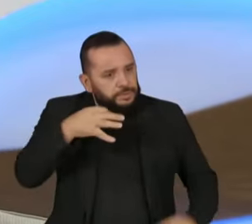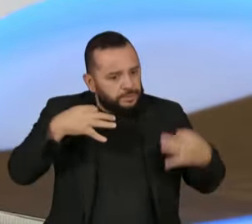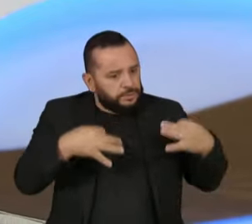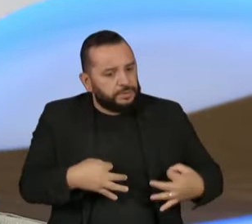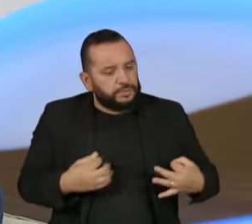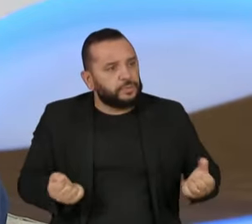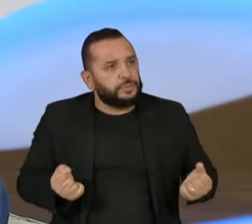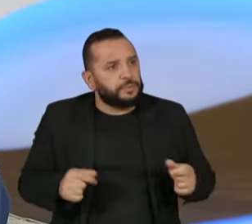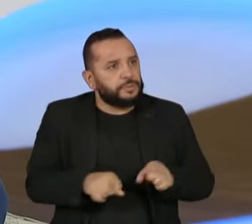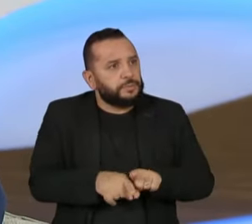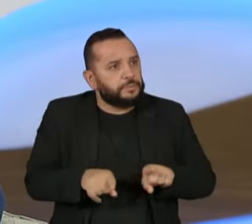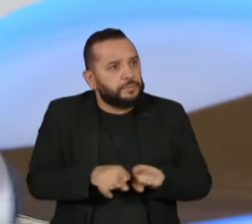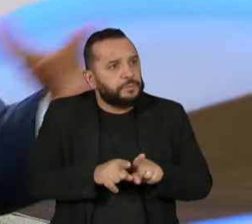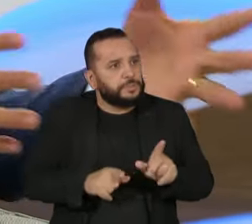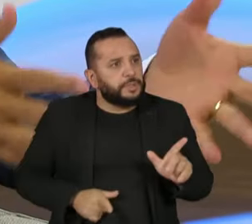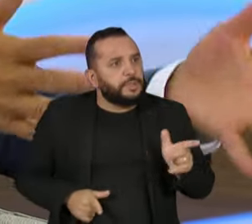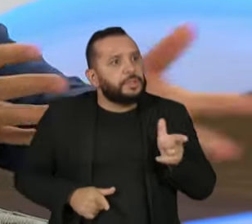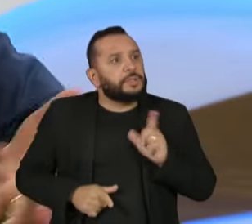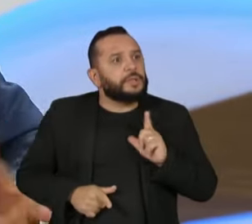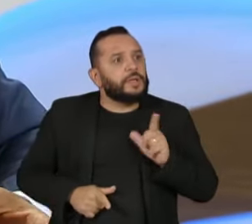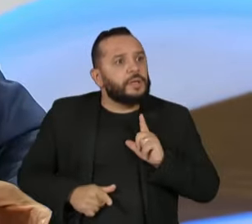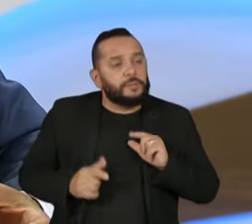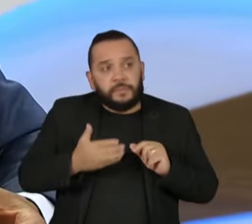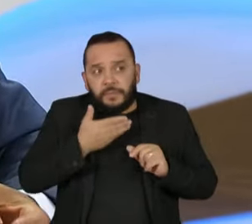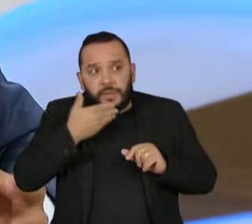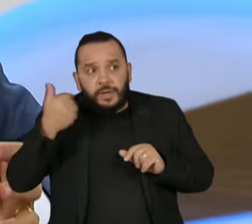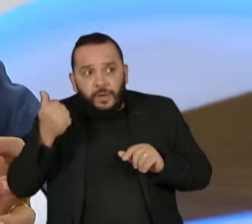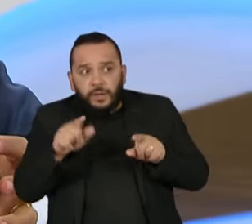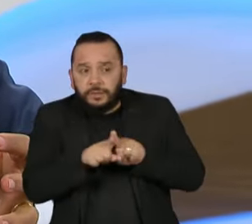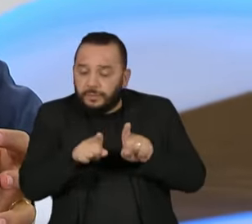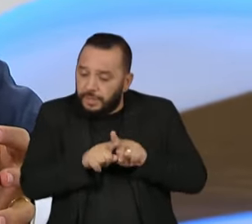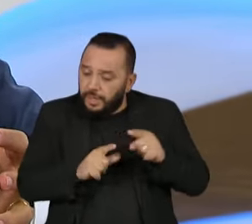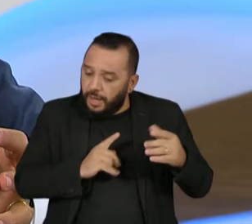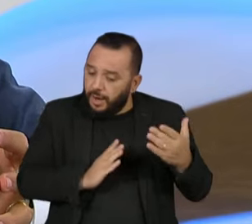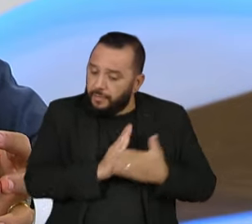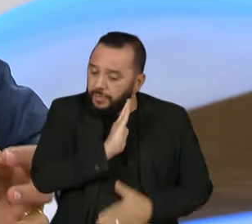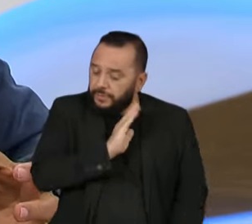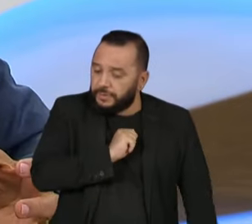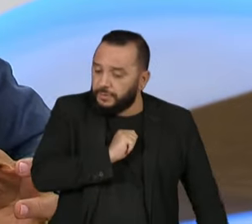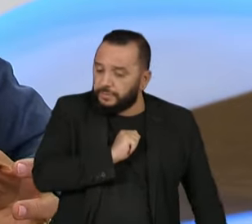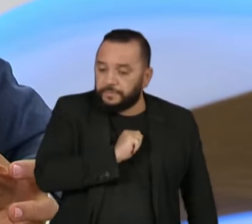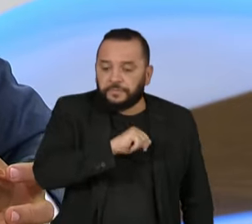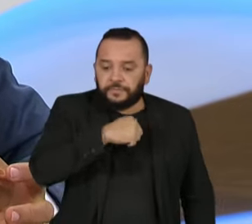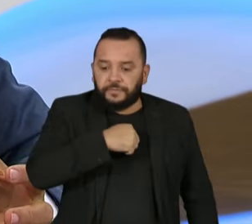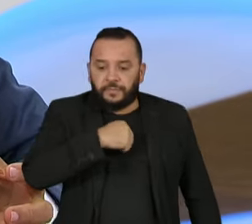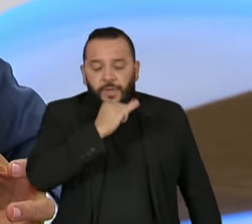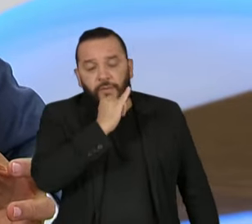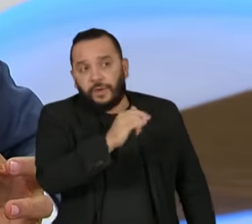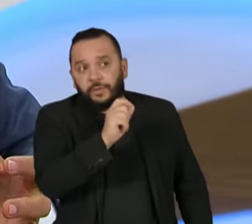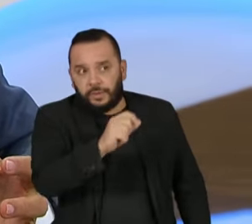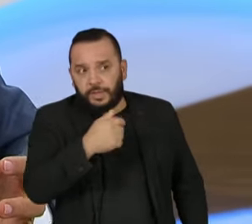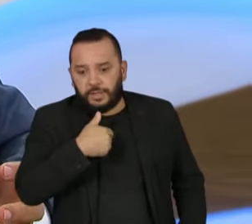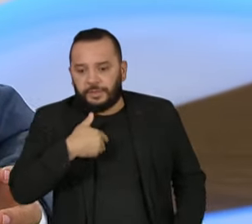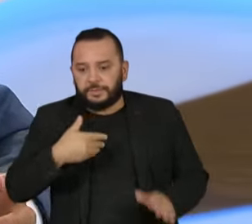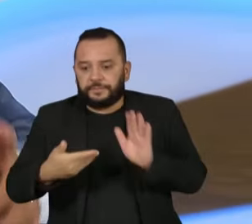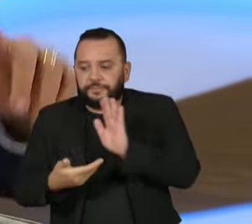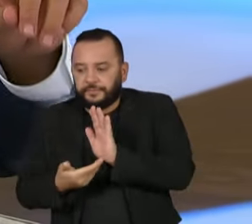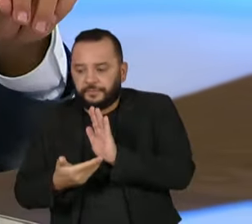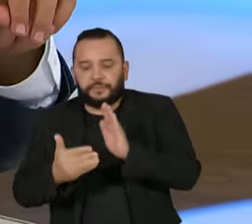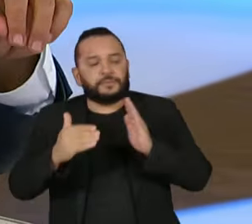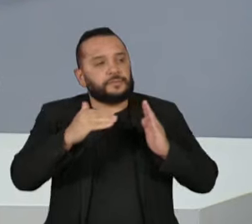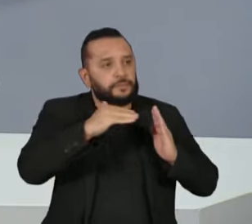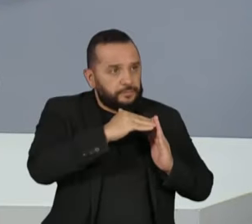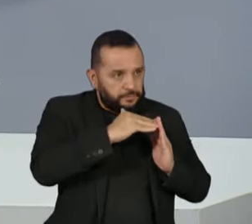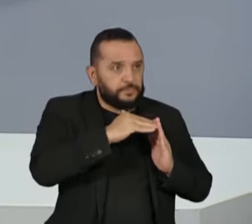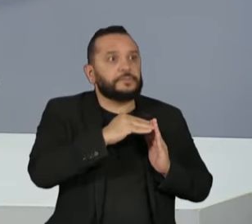sabe de ter a melhora, mas ter aprovação. Então, que eu digo é que, tanto na Câmara como no Senado,